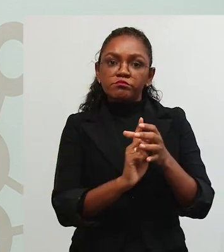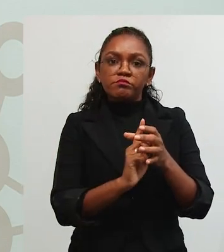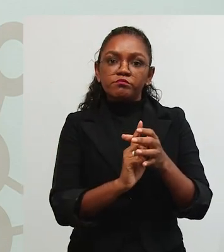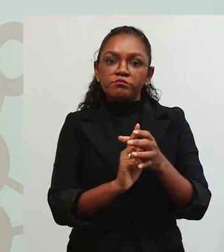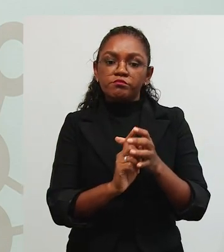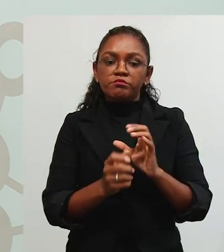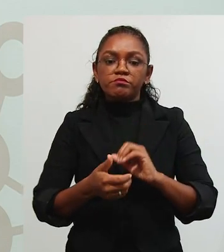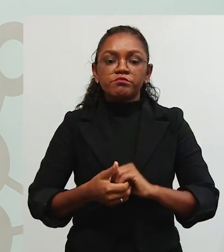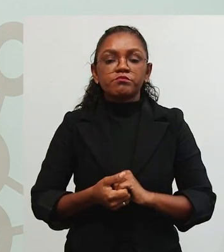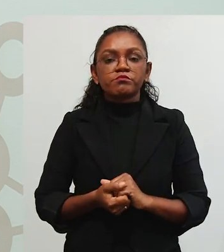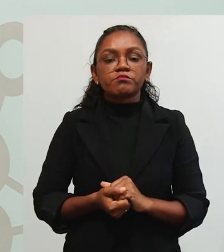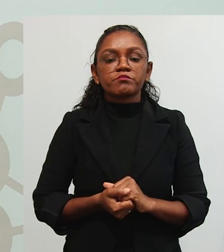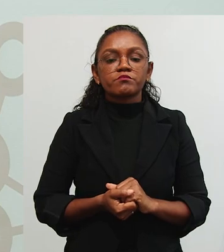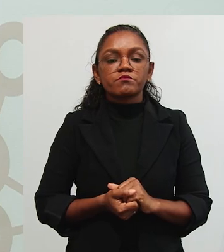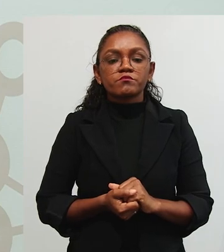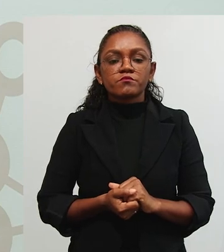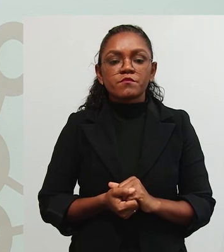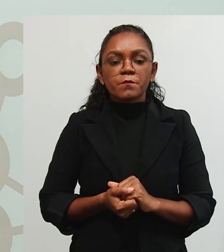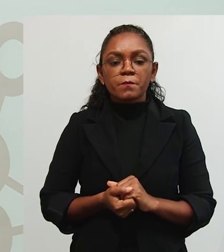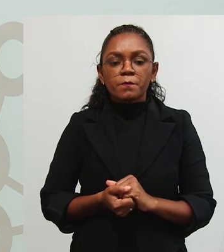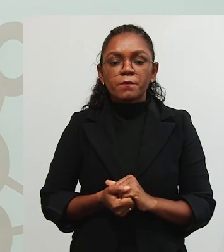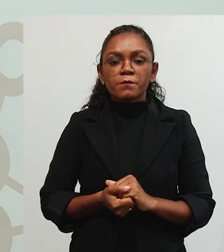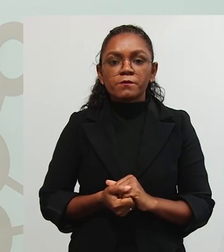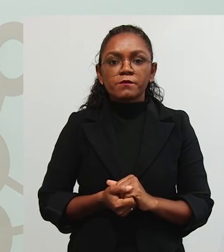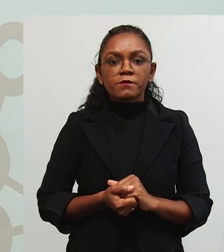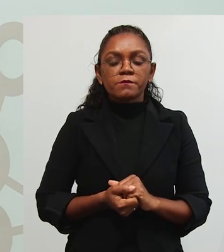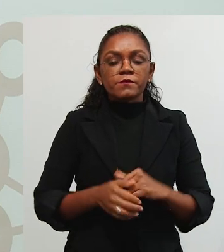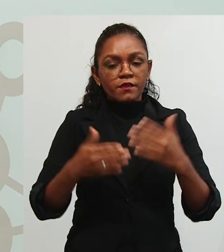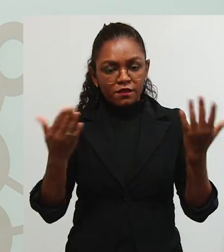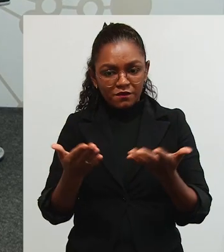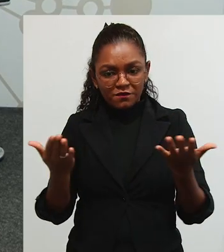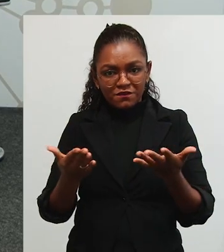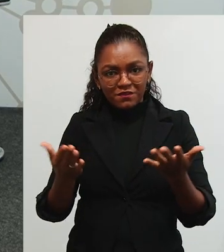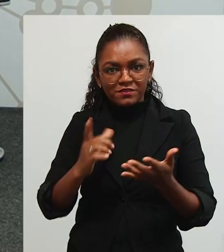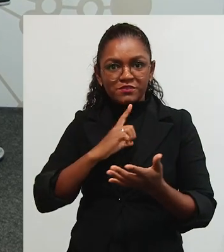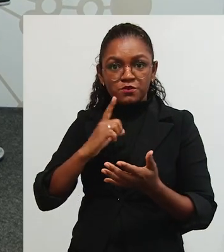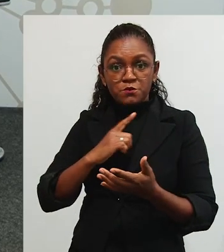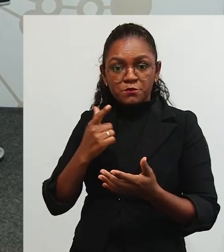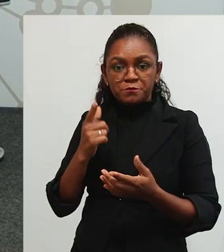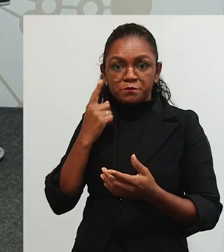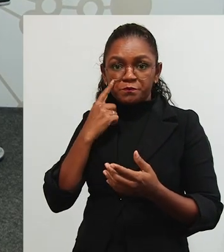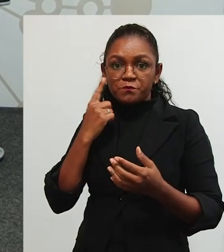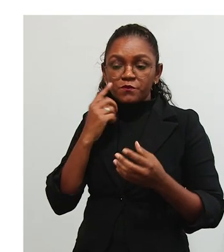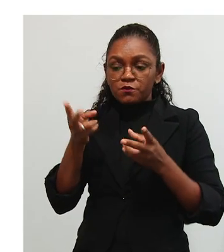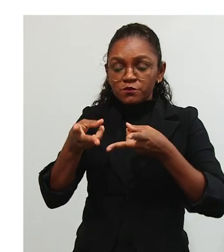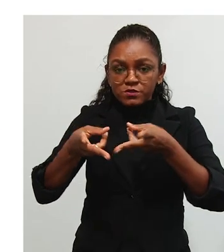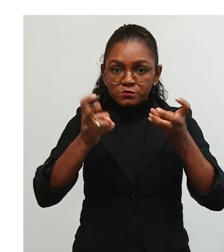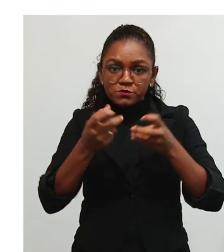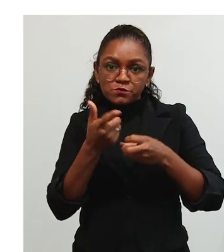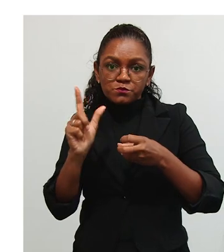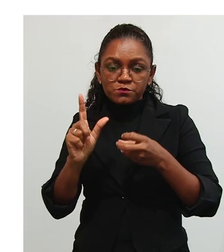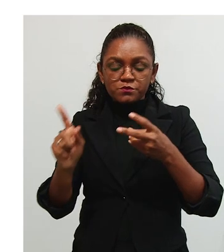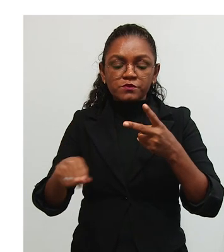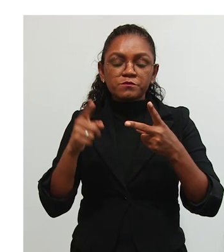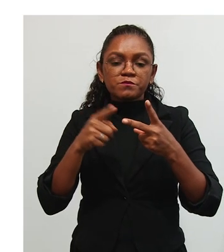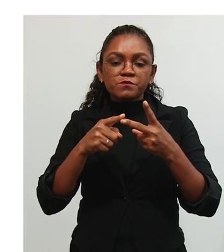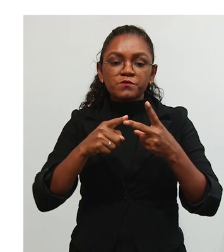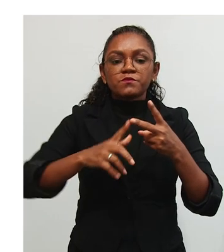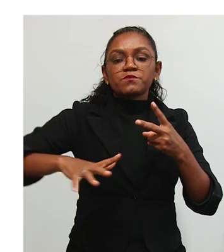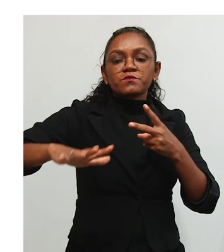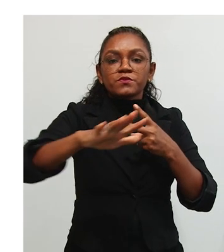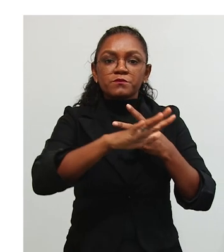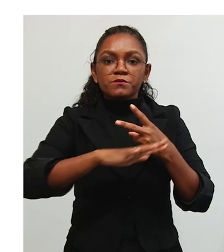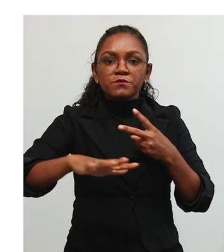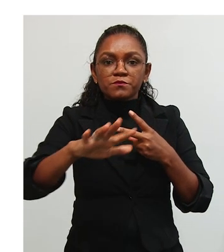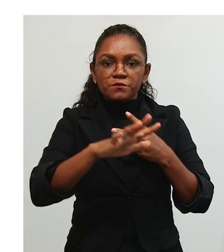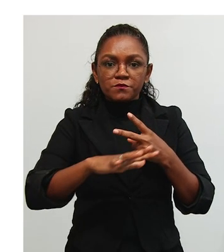Resumidamente, é isso, né? Em termos simples. Isso. E aí, nós temos a outra